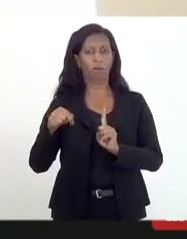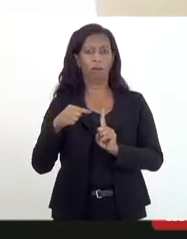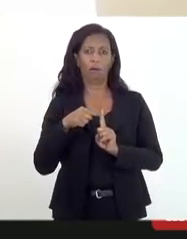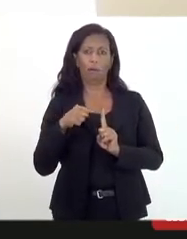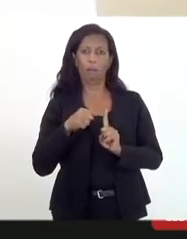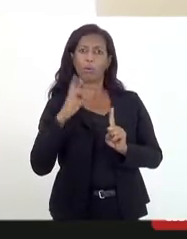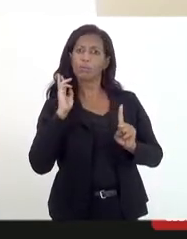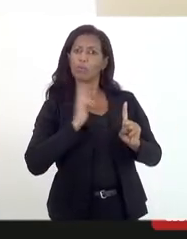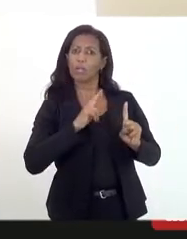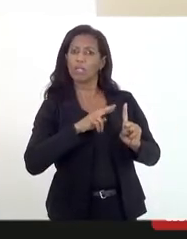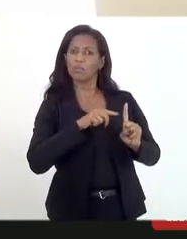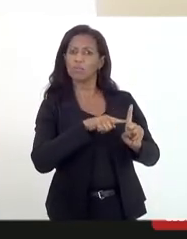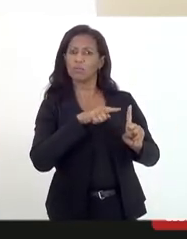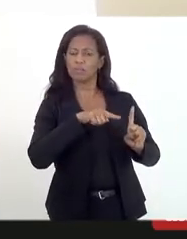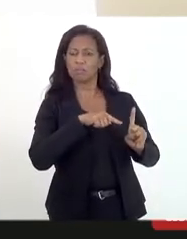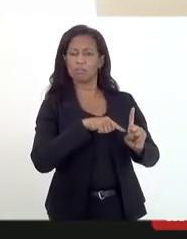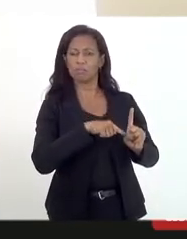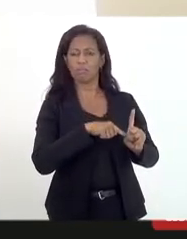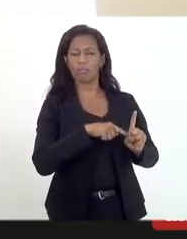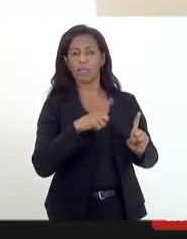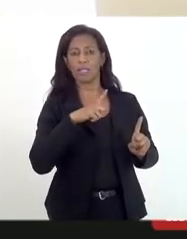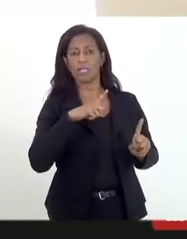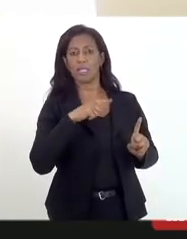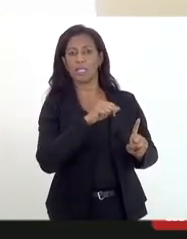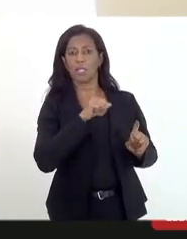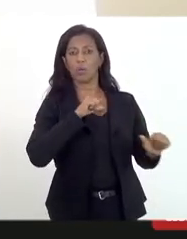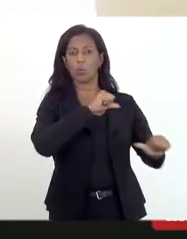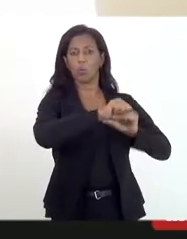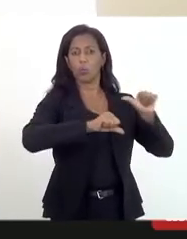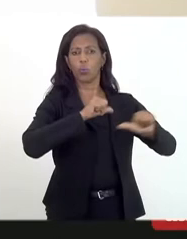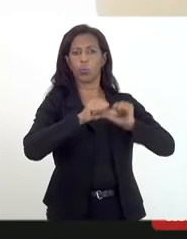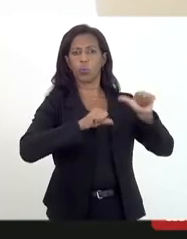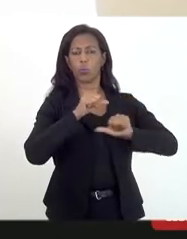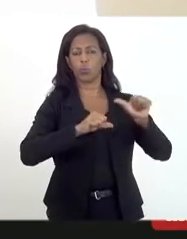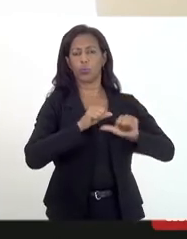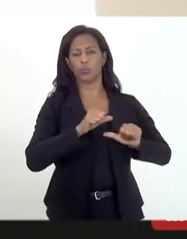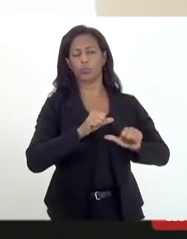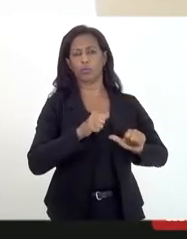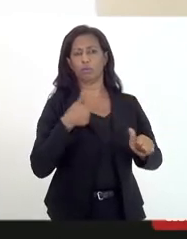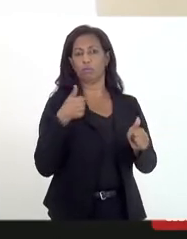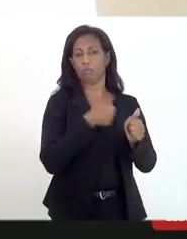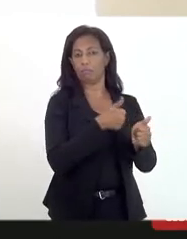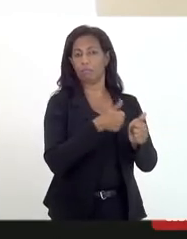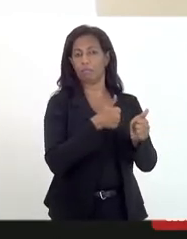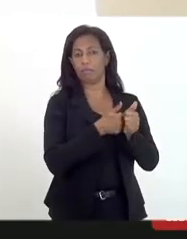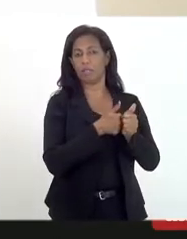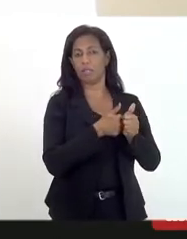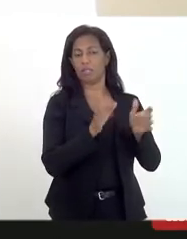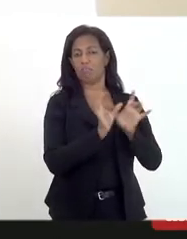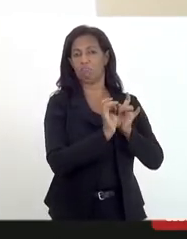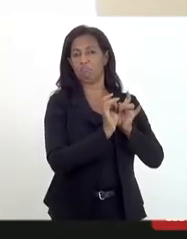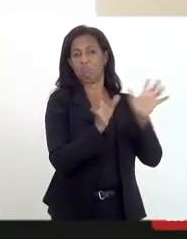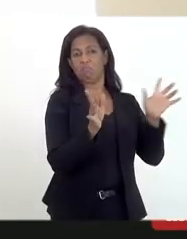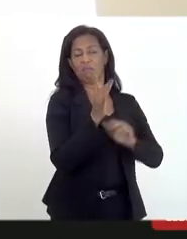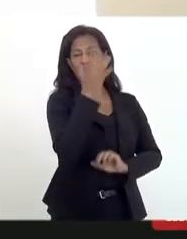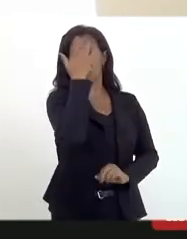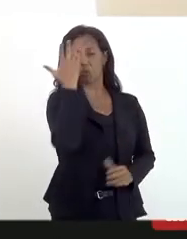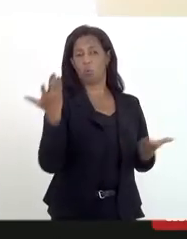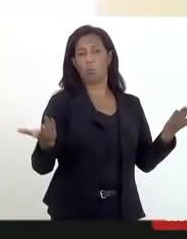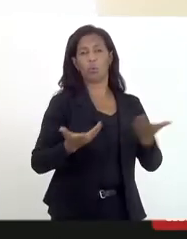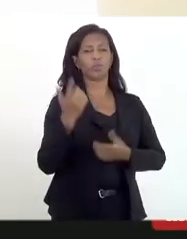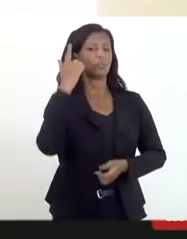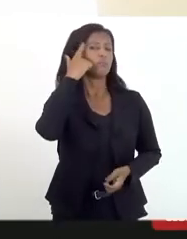modificação nesse quadro que persiste de impunidade. As pessoas hoje,